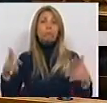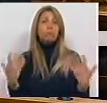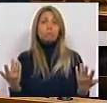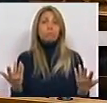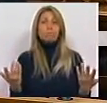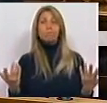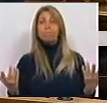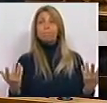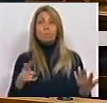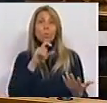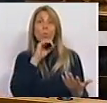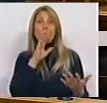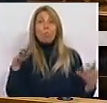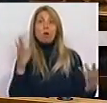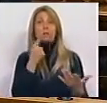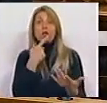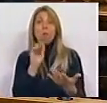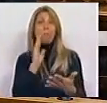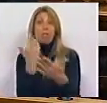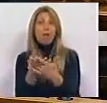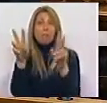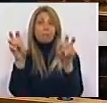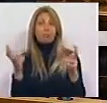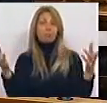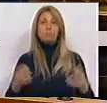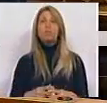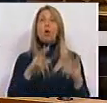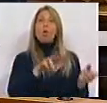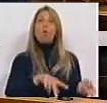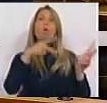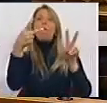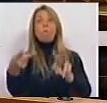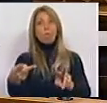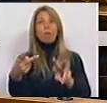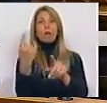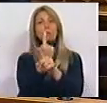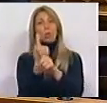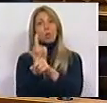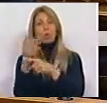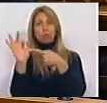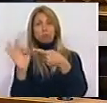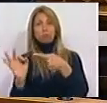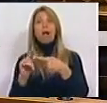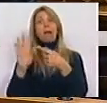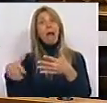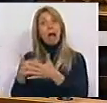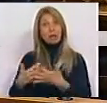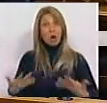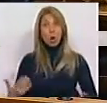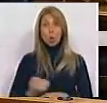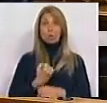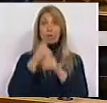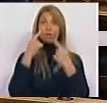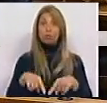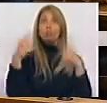denominar de passagem de atributos daquilo que até agora tem sido um serviço público e feito